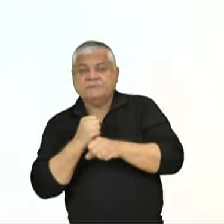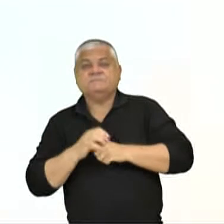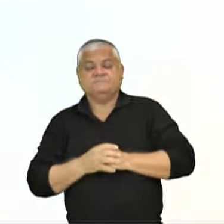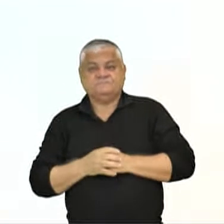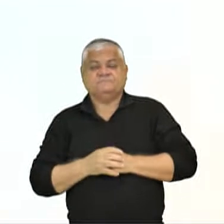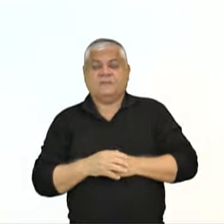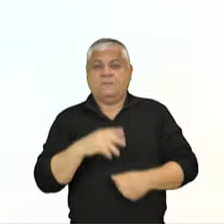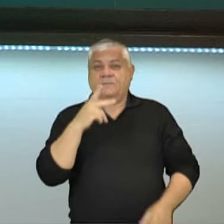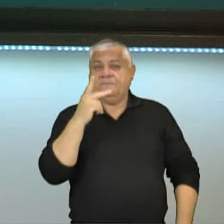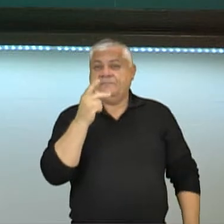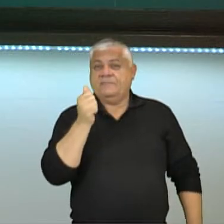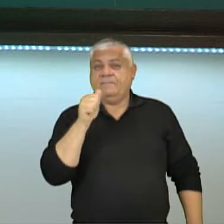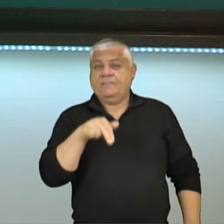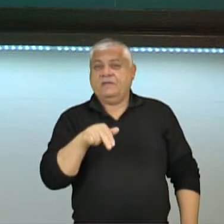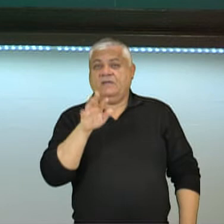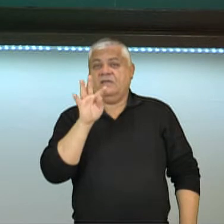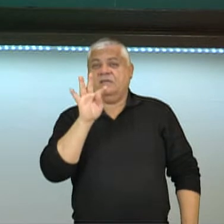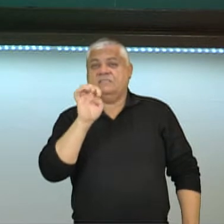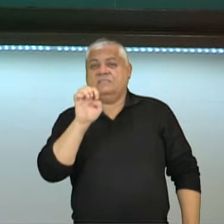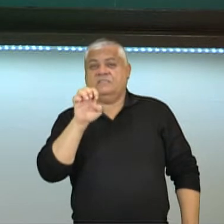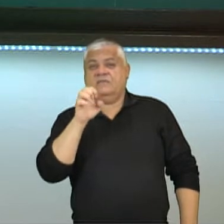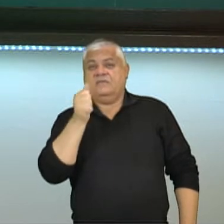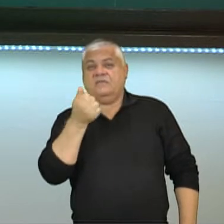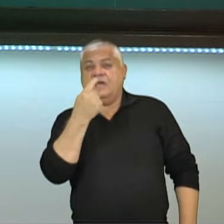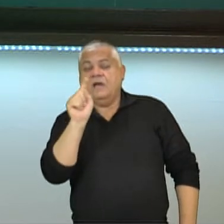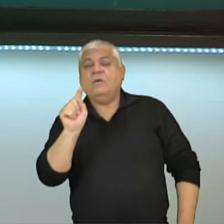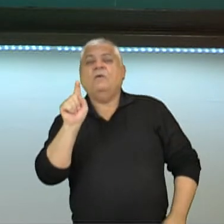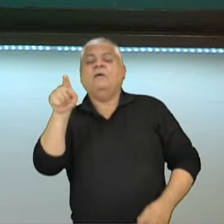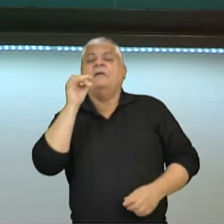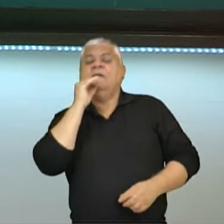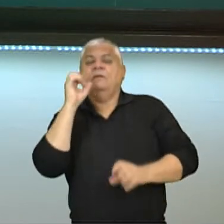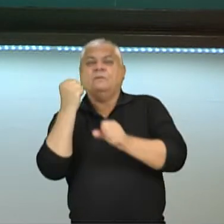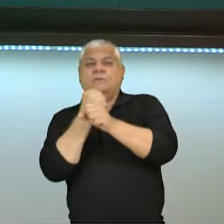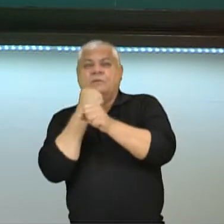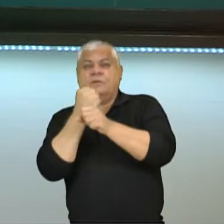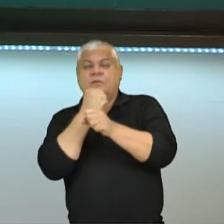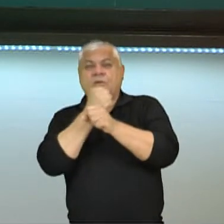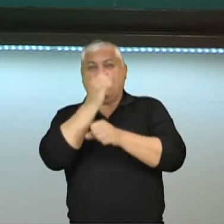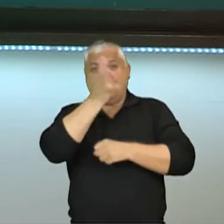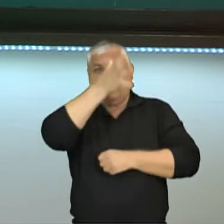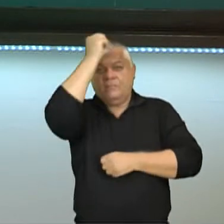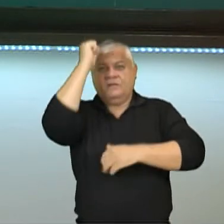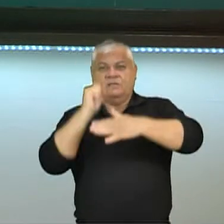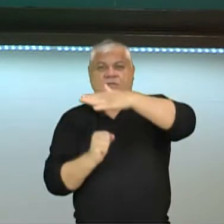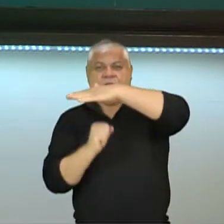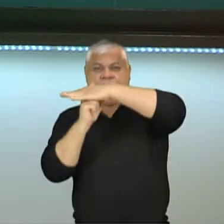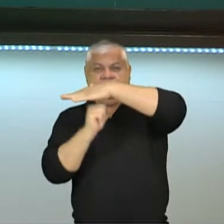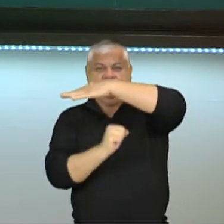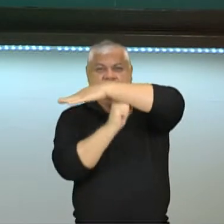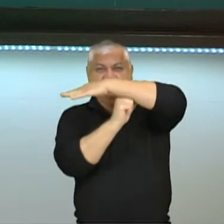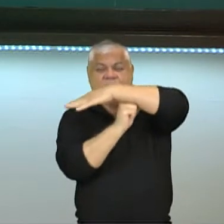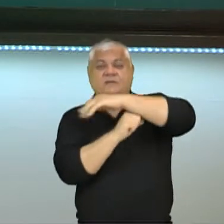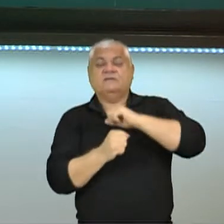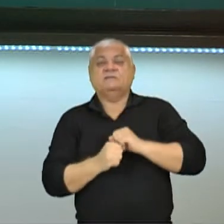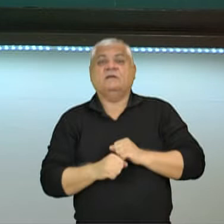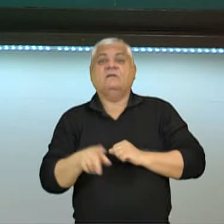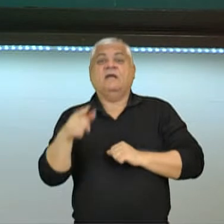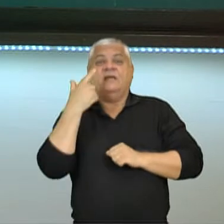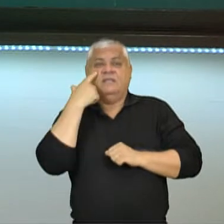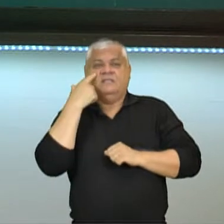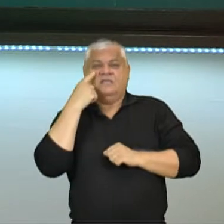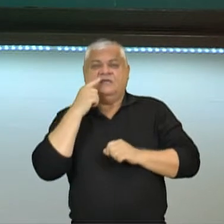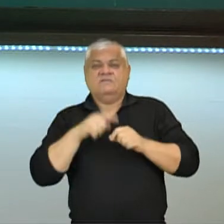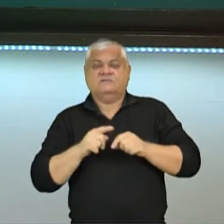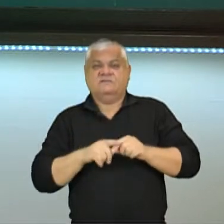o Panteão. Você lembra que eu falei para vocês que agora as construções romanas, elas não têm mais aquelas colunas? O Panteão, quando você entra lá, você vai ver aquele